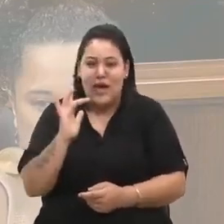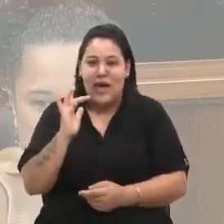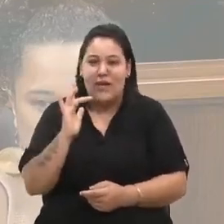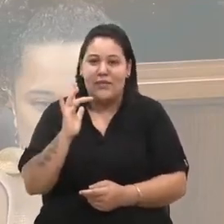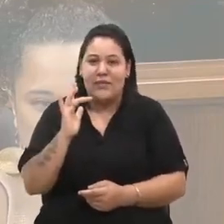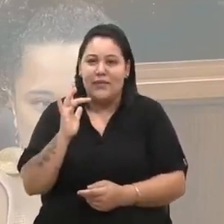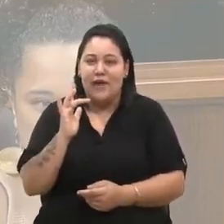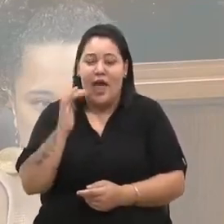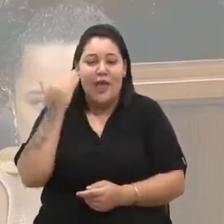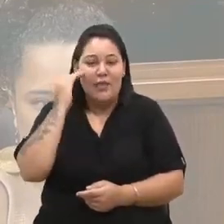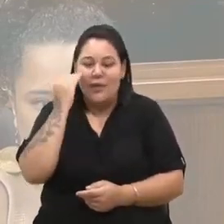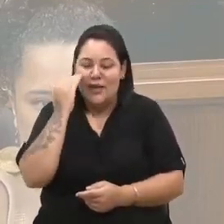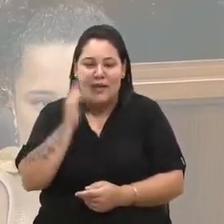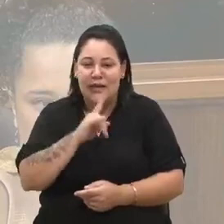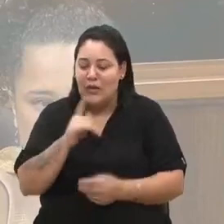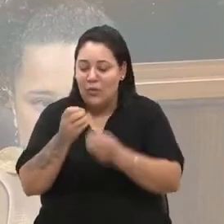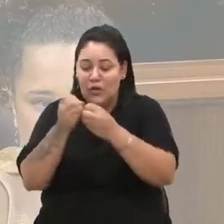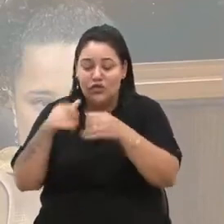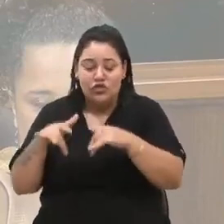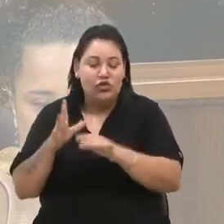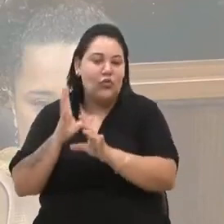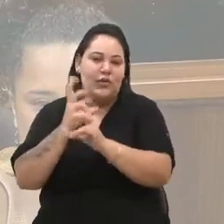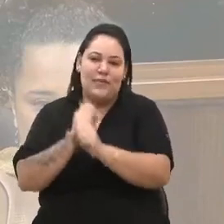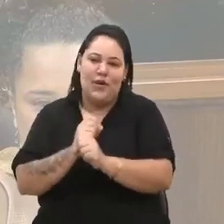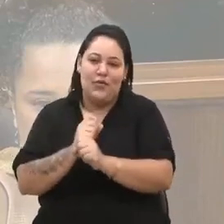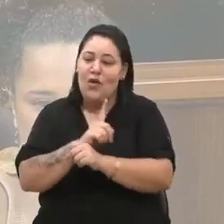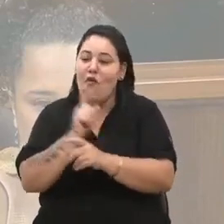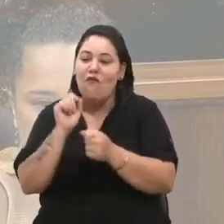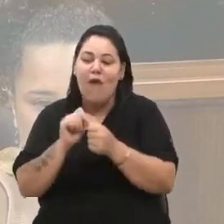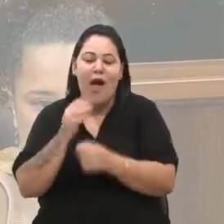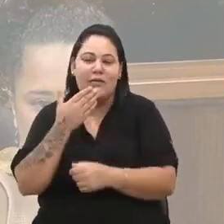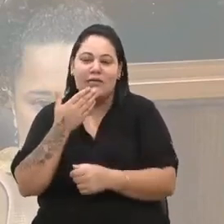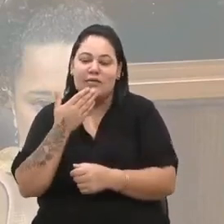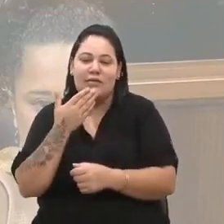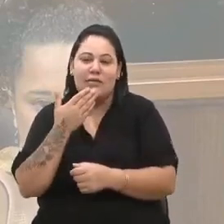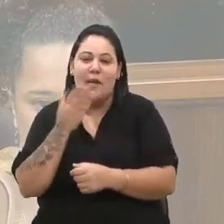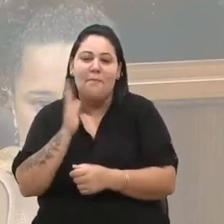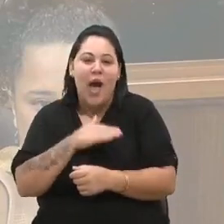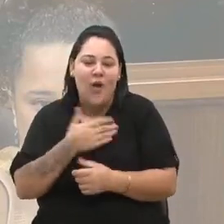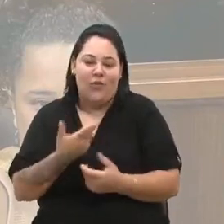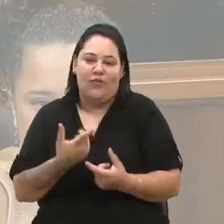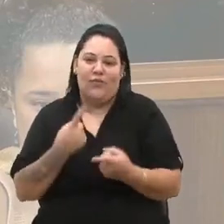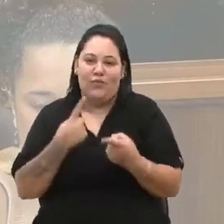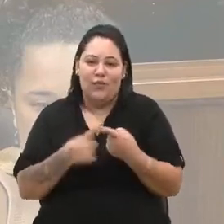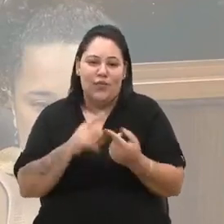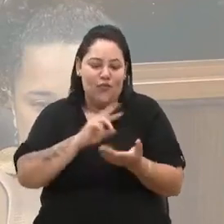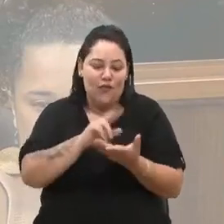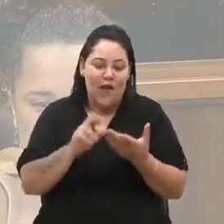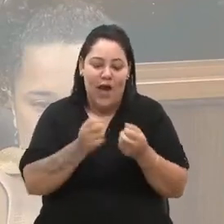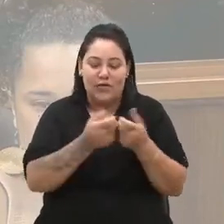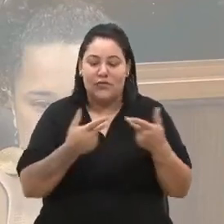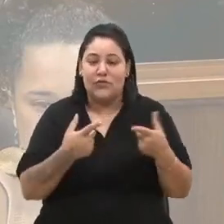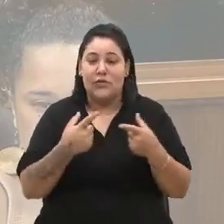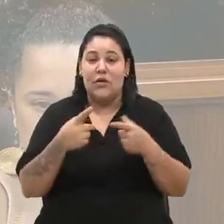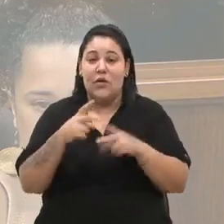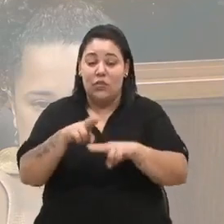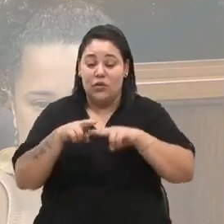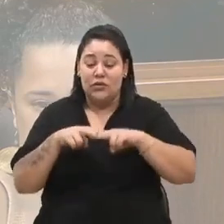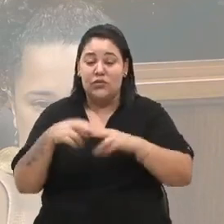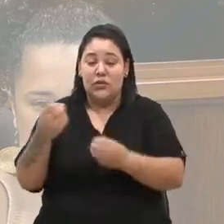vai fazer mal para o animal, por vários motivos. Por isso que educação é um processo e precisa